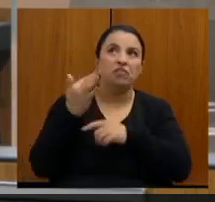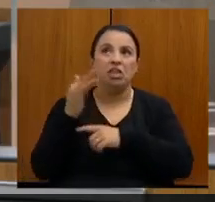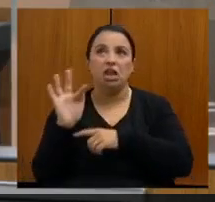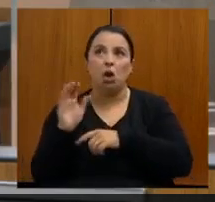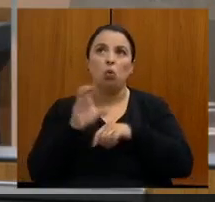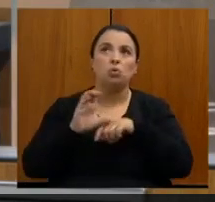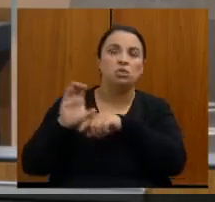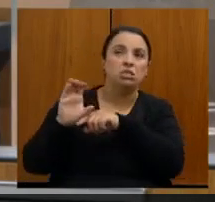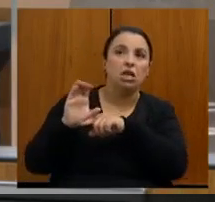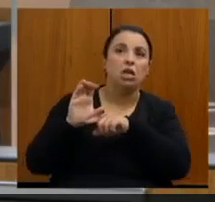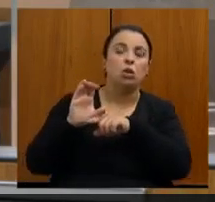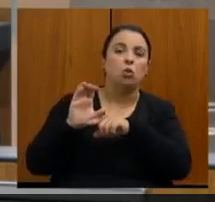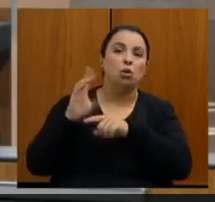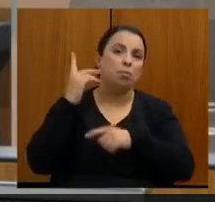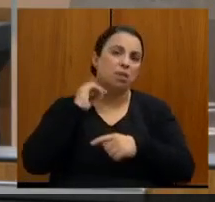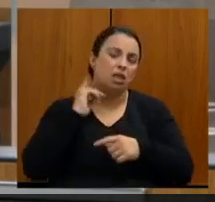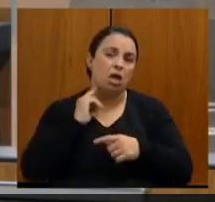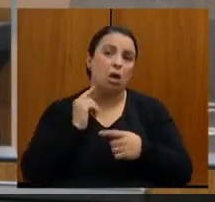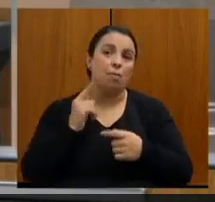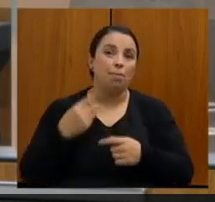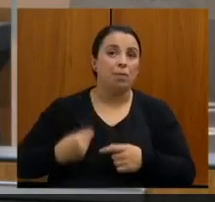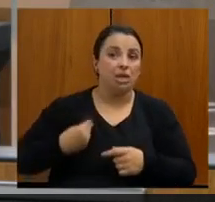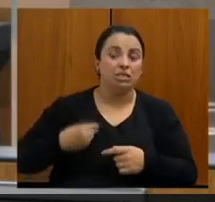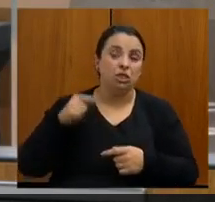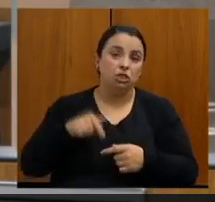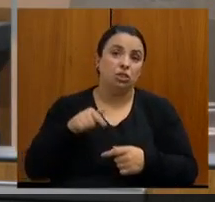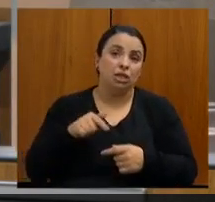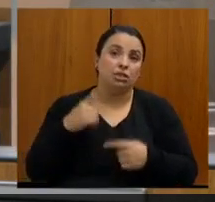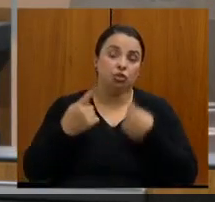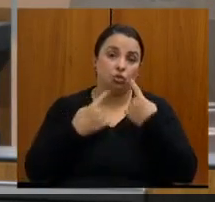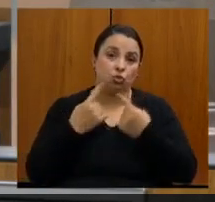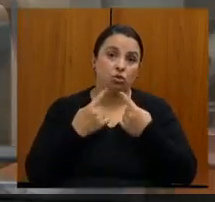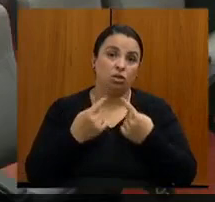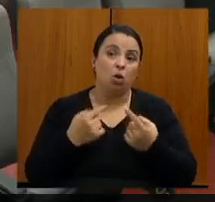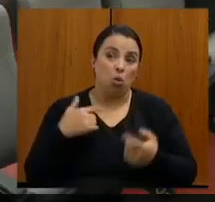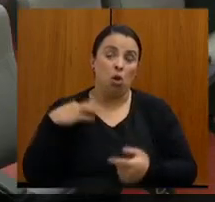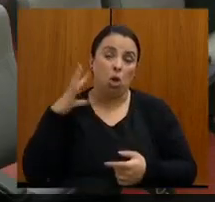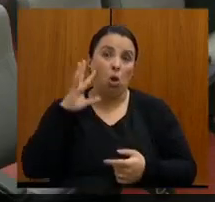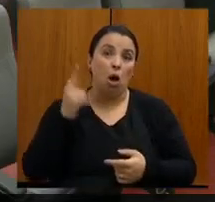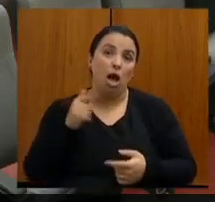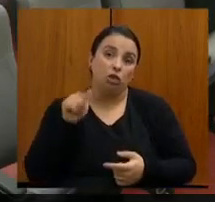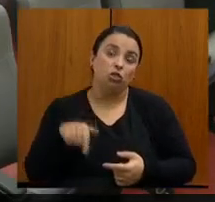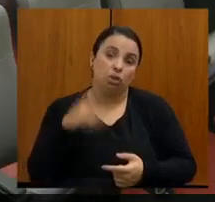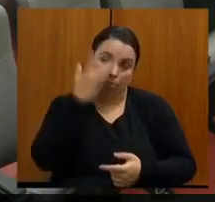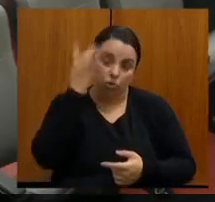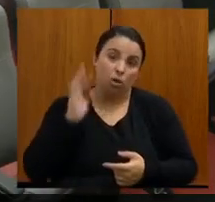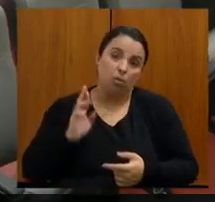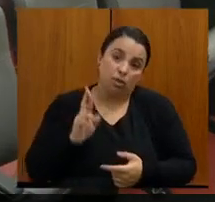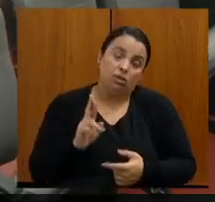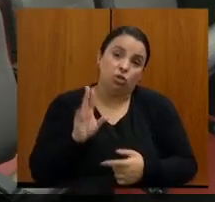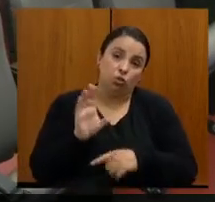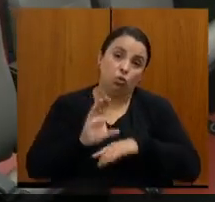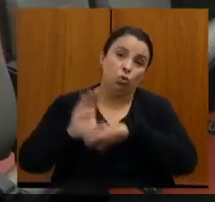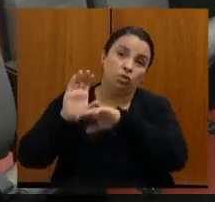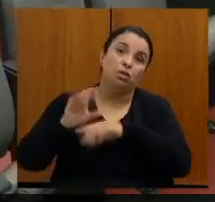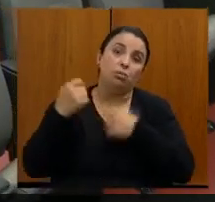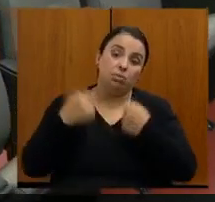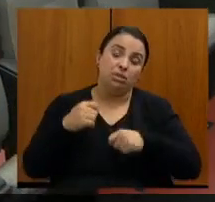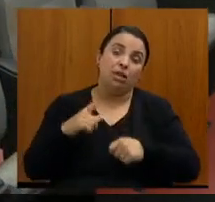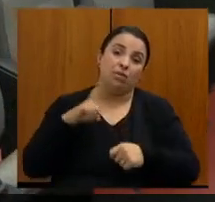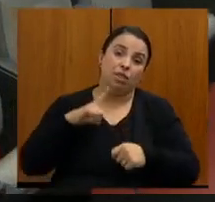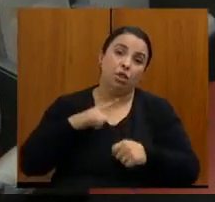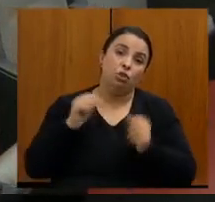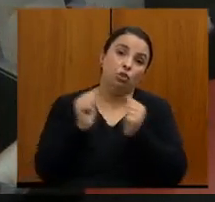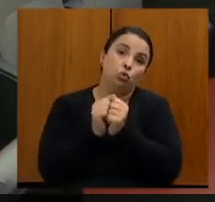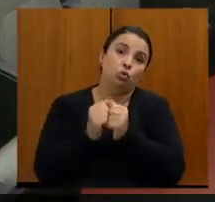presente nessas discussões. Eu entendo que o Conselho deveria estar presente na CIB, doutor Fábio, para estar lá ouvindo a gente,